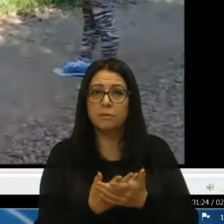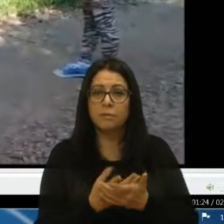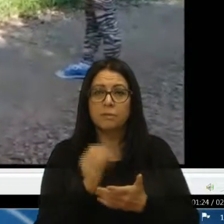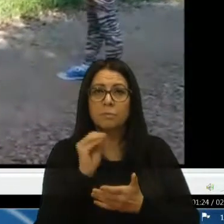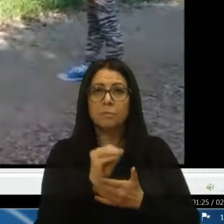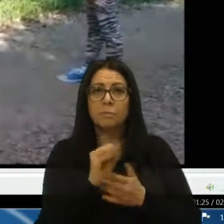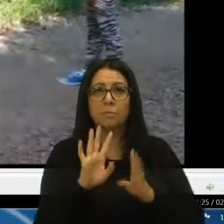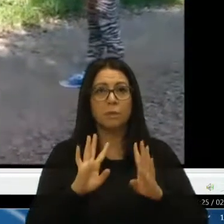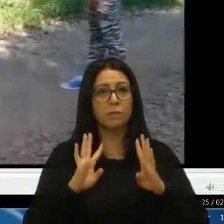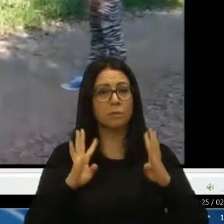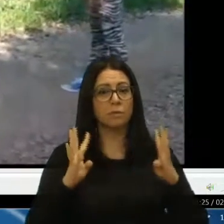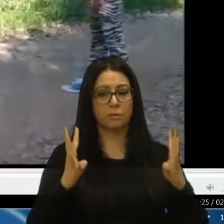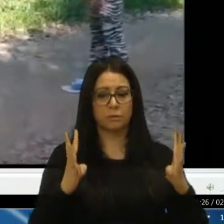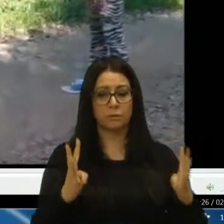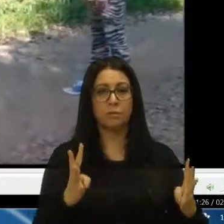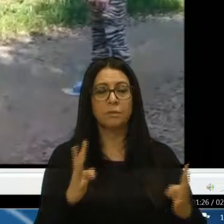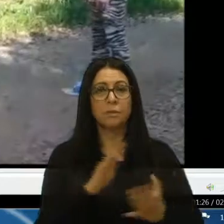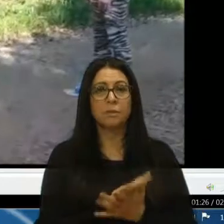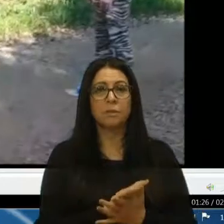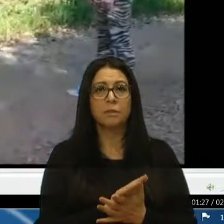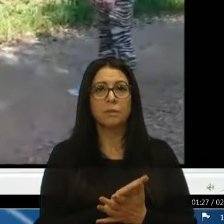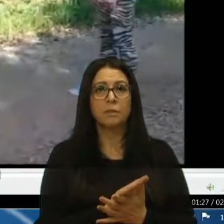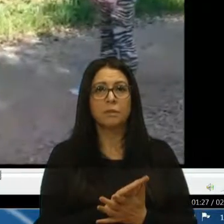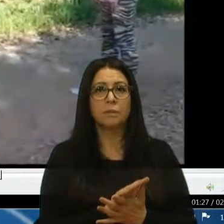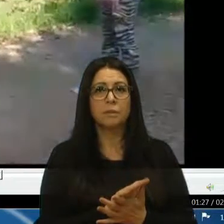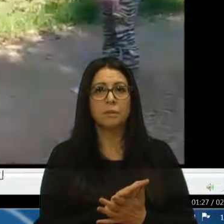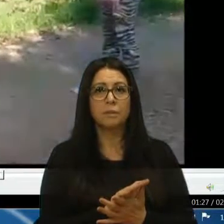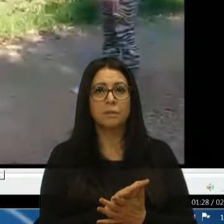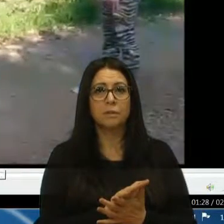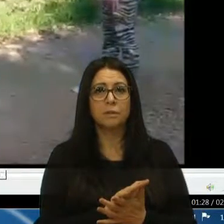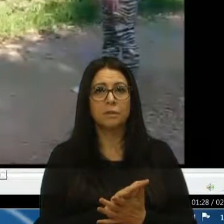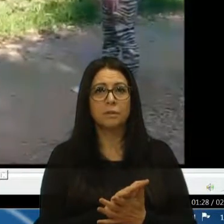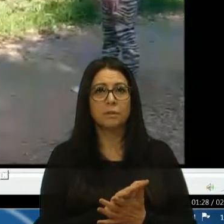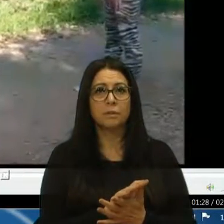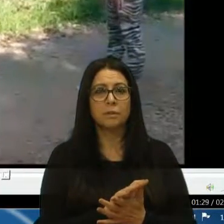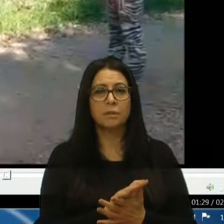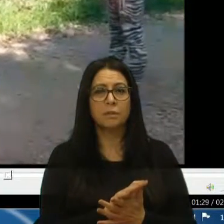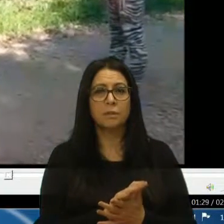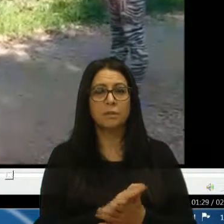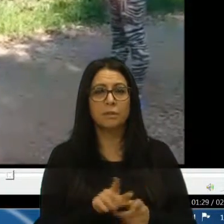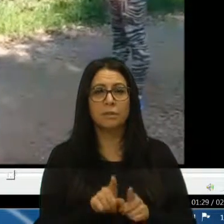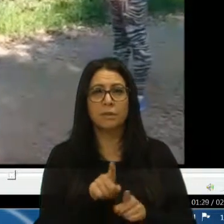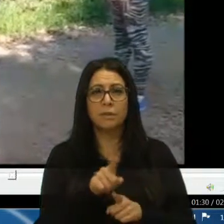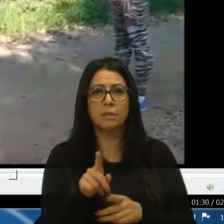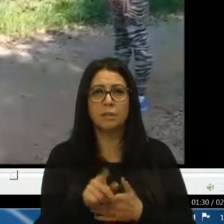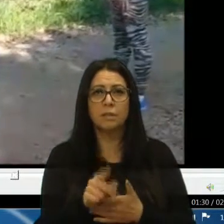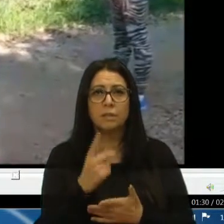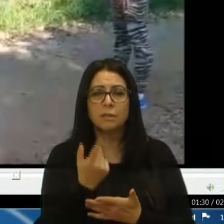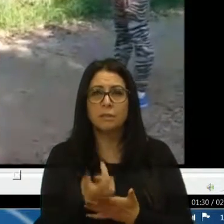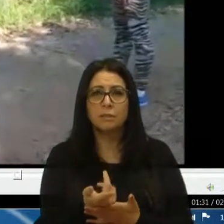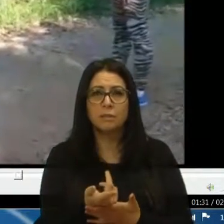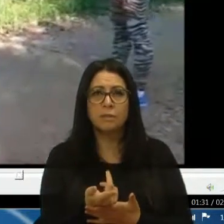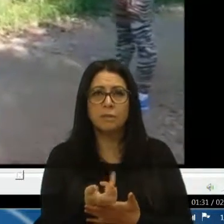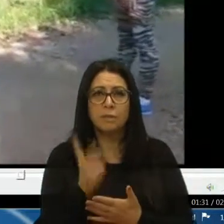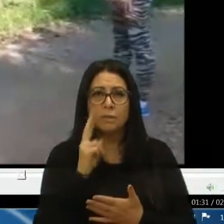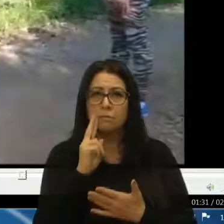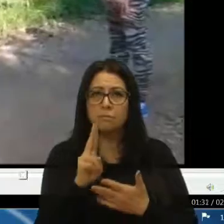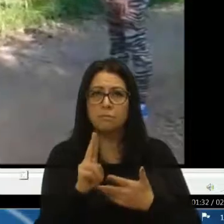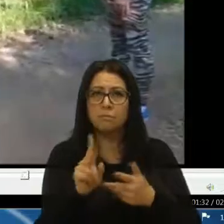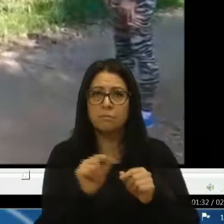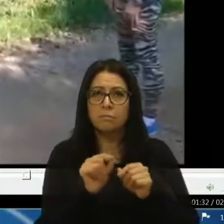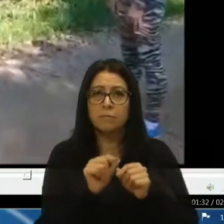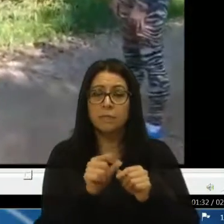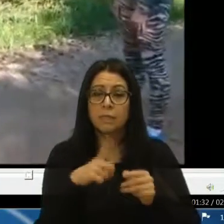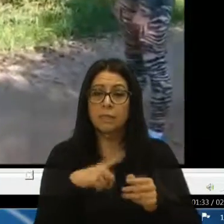guardeireiro, para, que se, que é assim, que essa estrada, possamos transitar, com